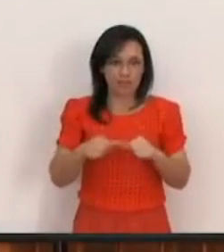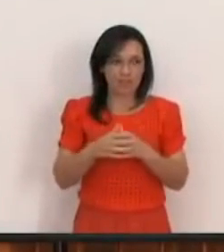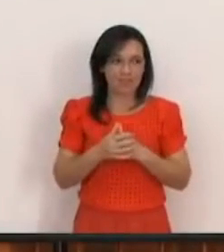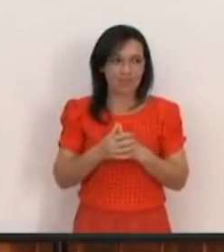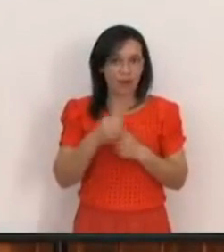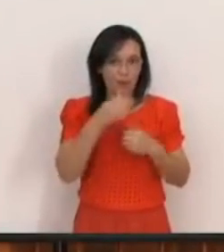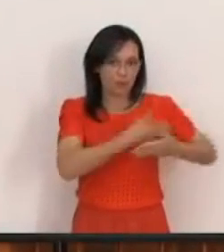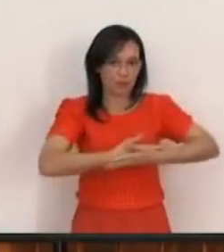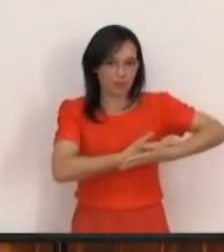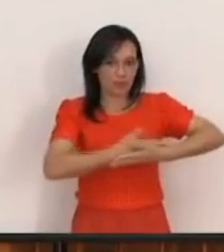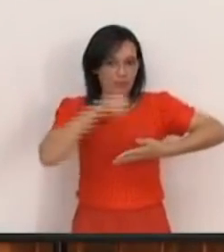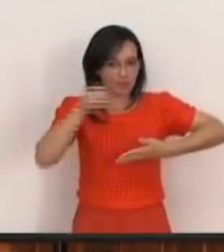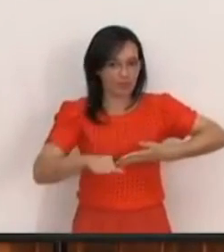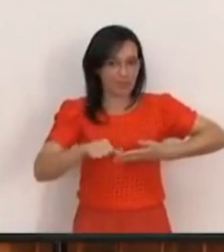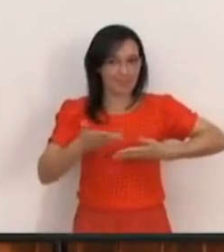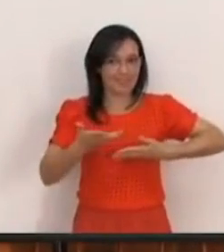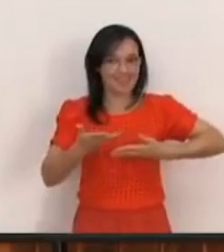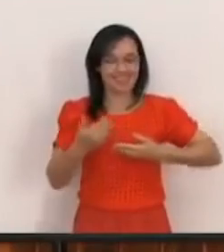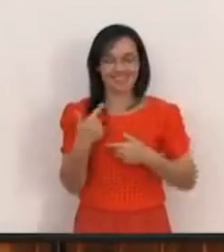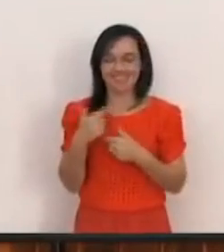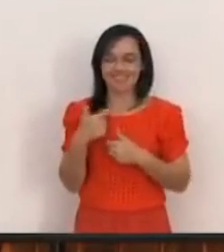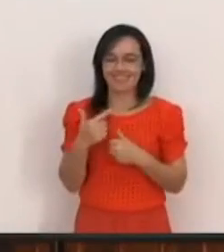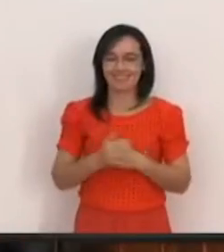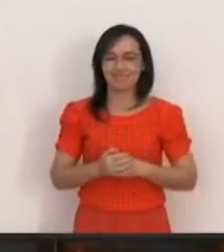Quero passar a palavra A ele agora Fica à vontade Viu pastor